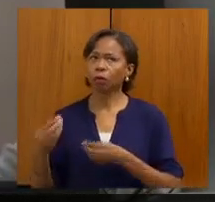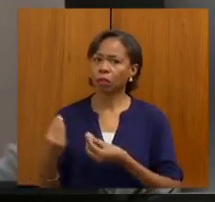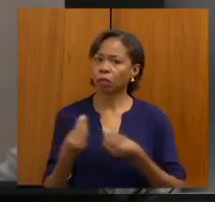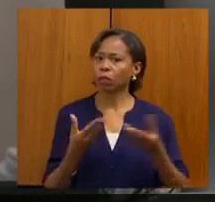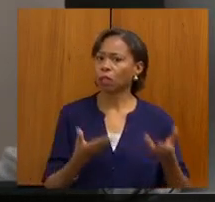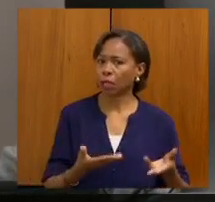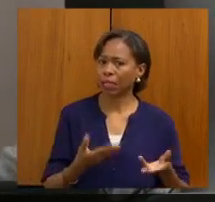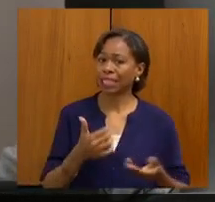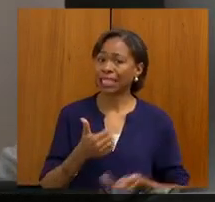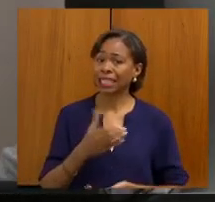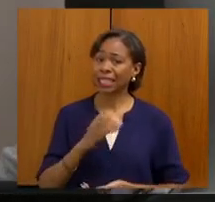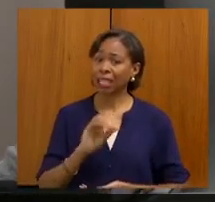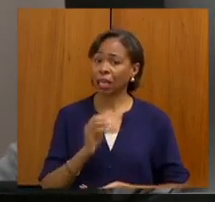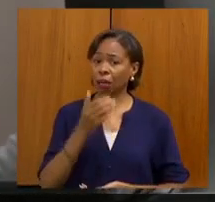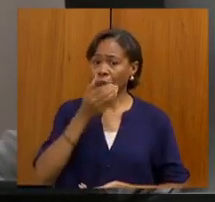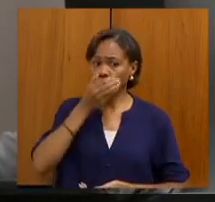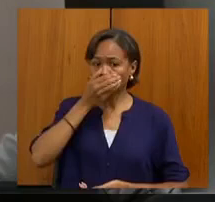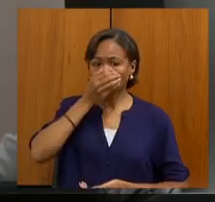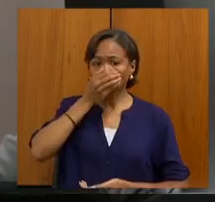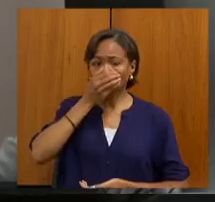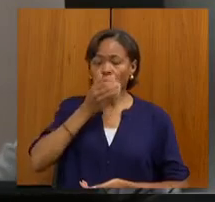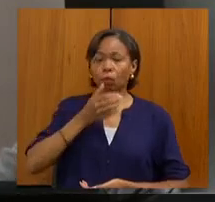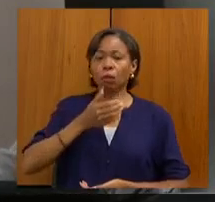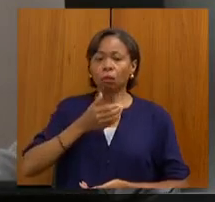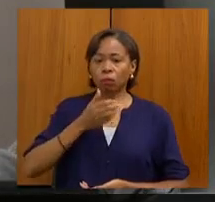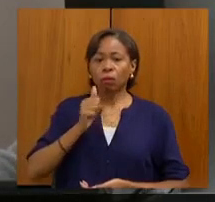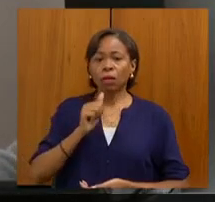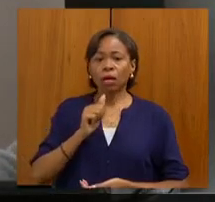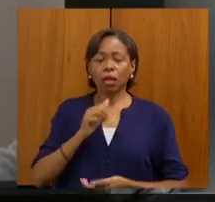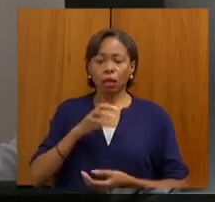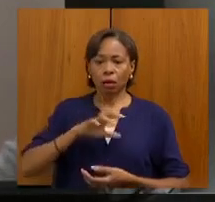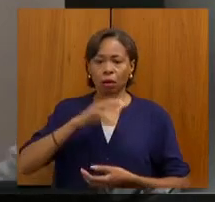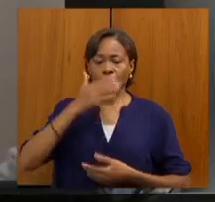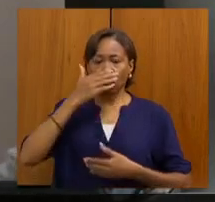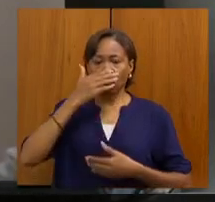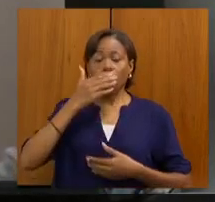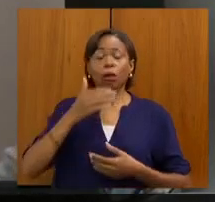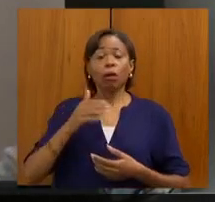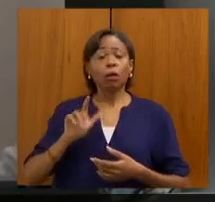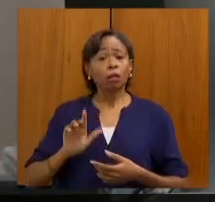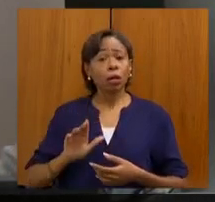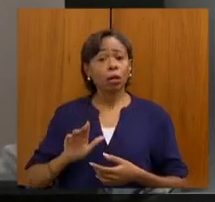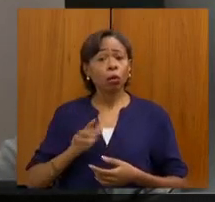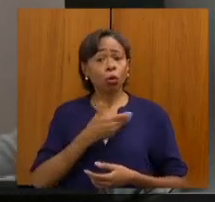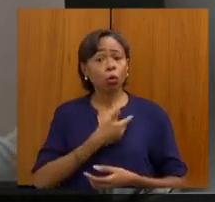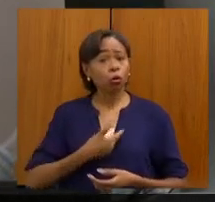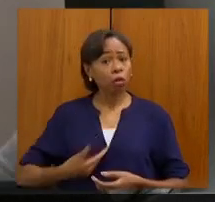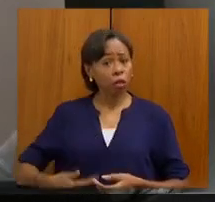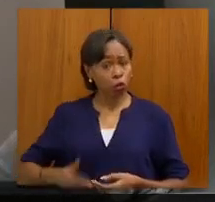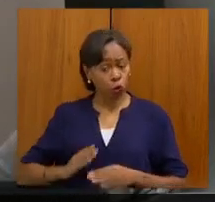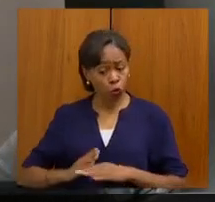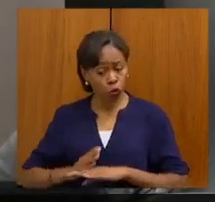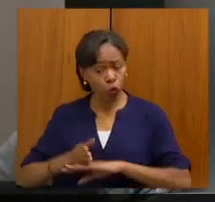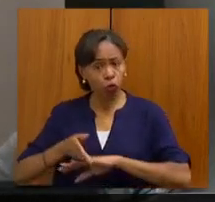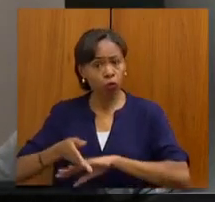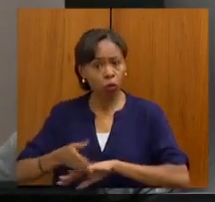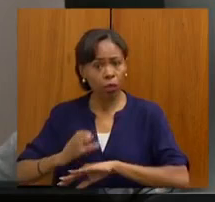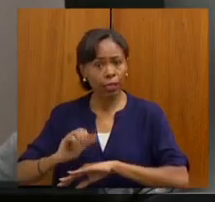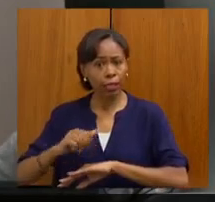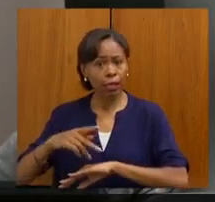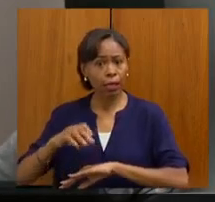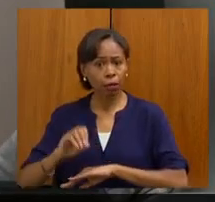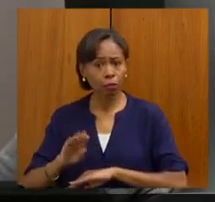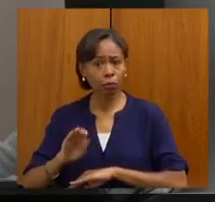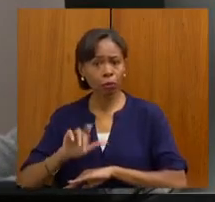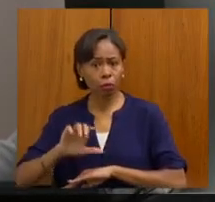oportunas. O governador fez questão de ir a Campo Belo e entregar os respiradores. E nós montamos na Santa Casa